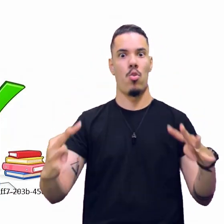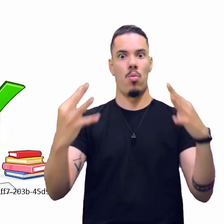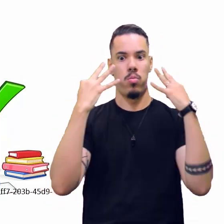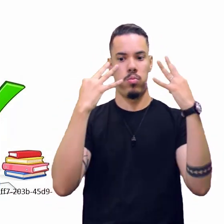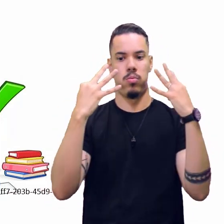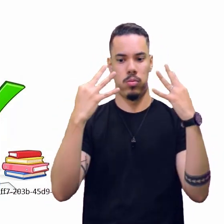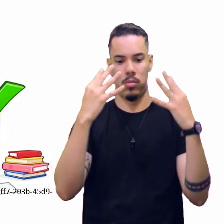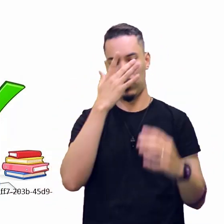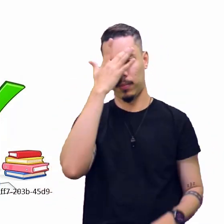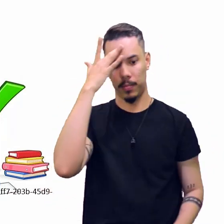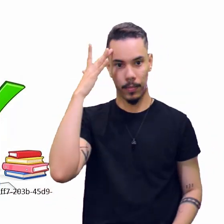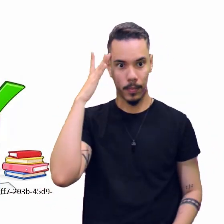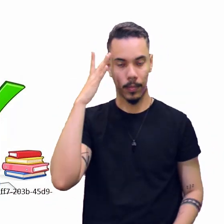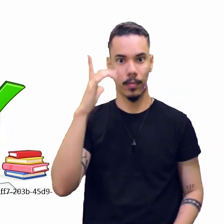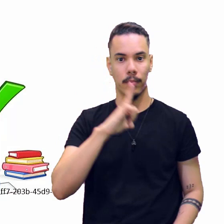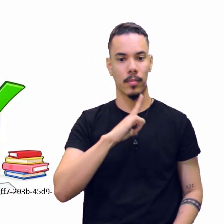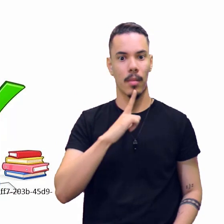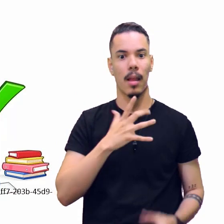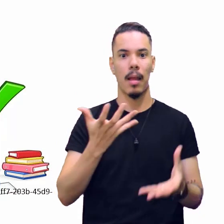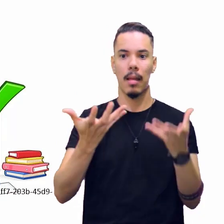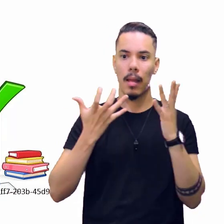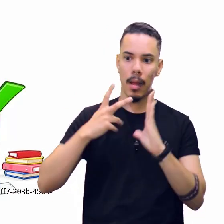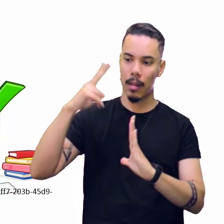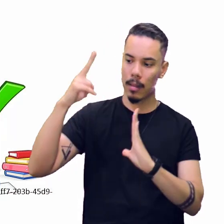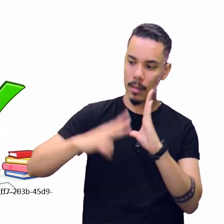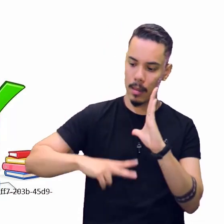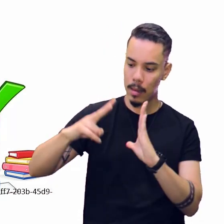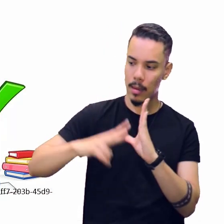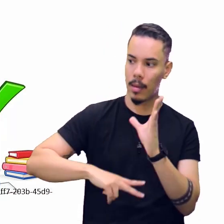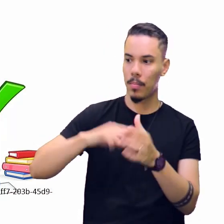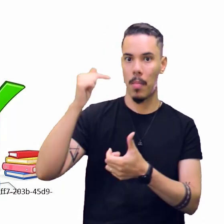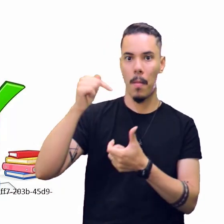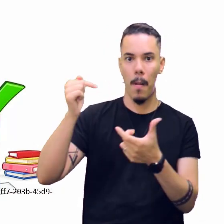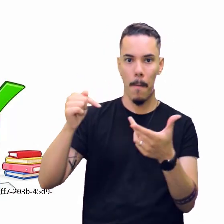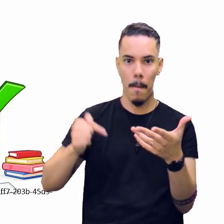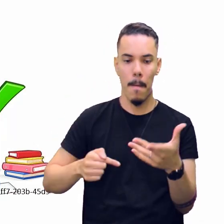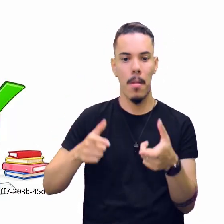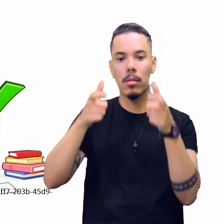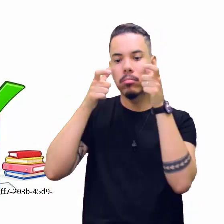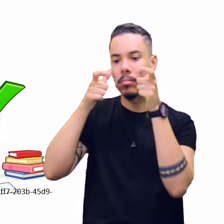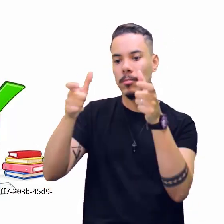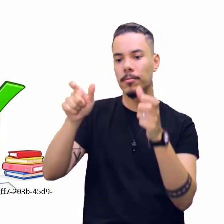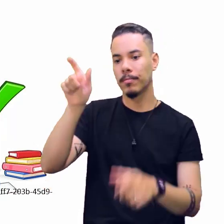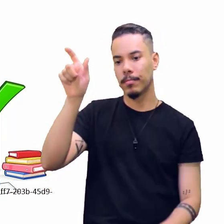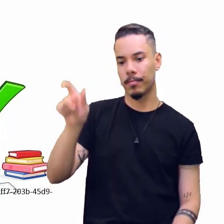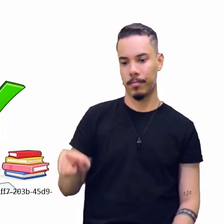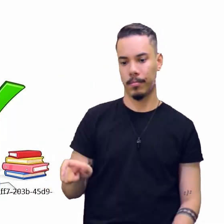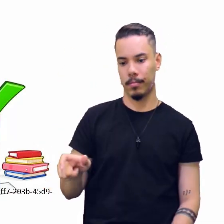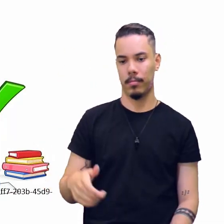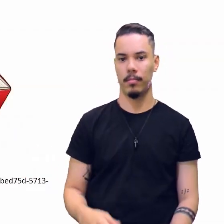desperta o interesse, que pode despertar o interesse do leitor.